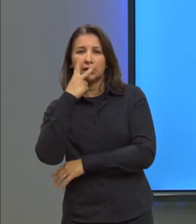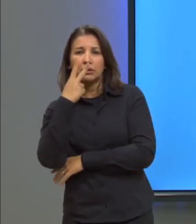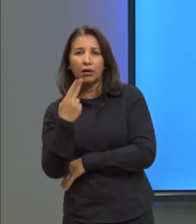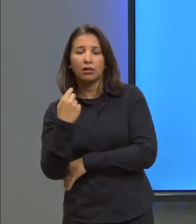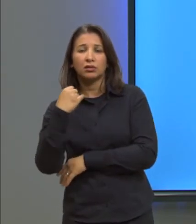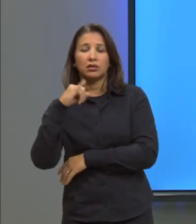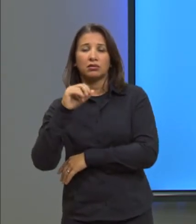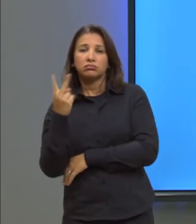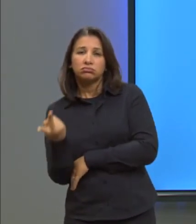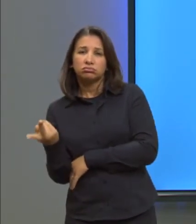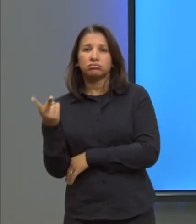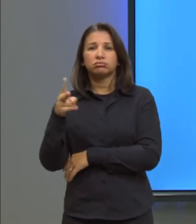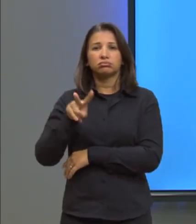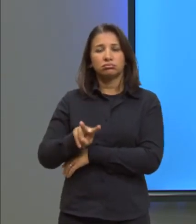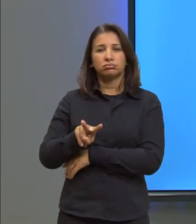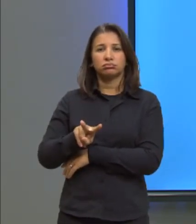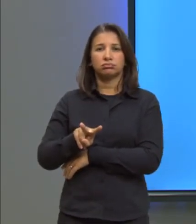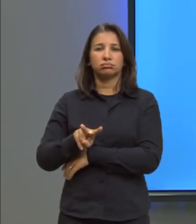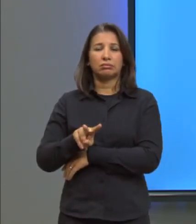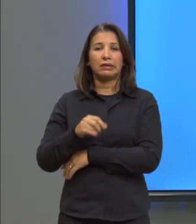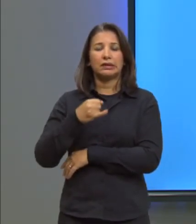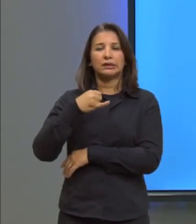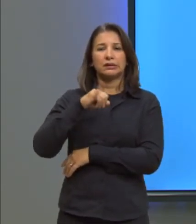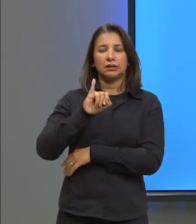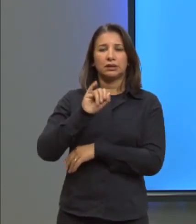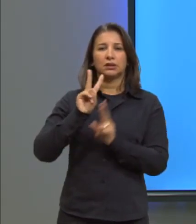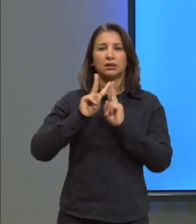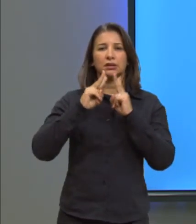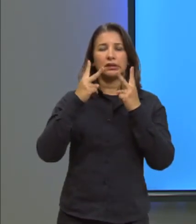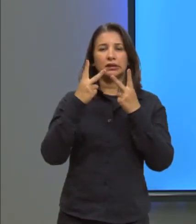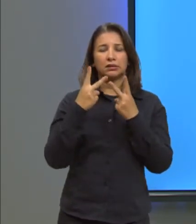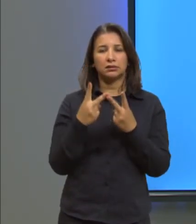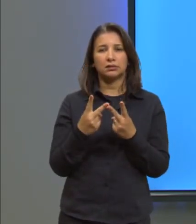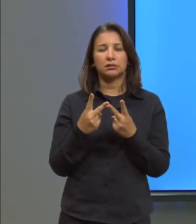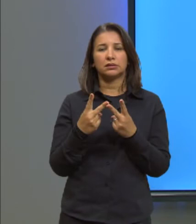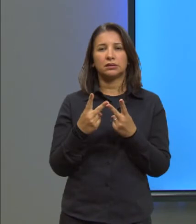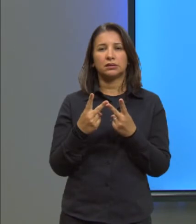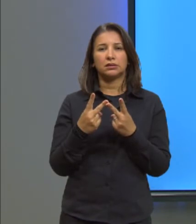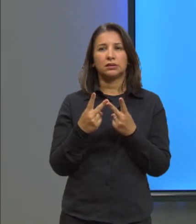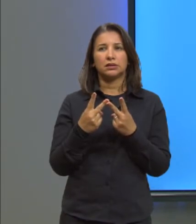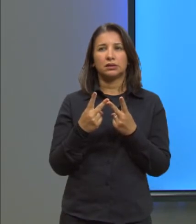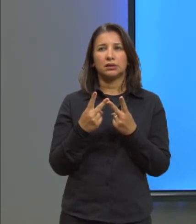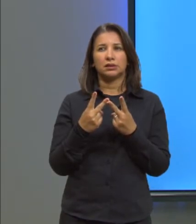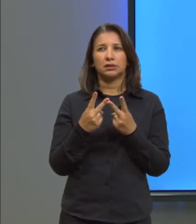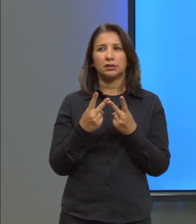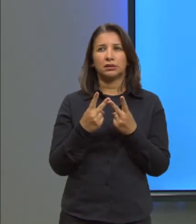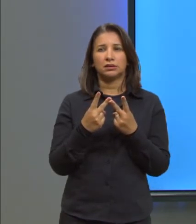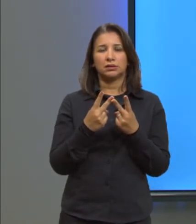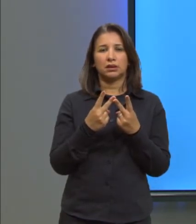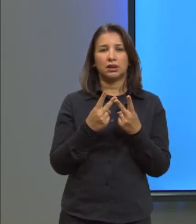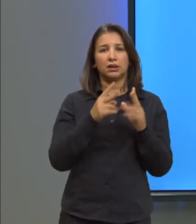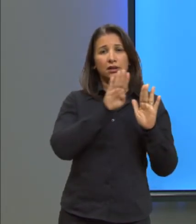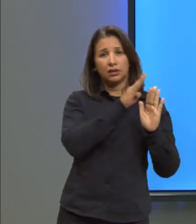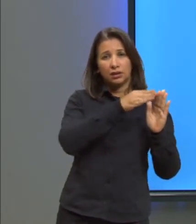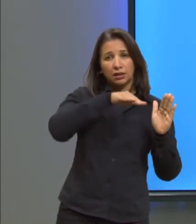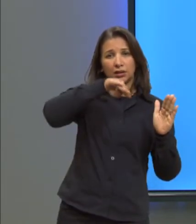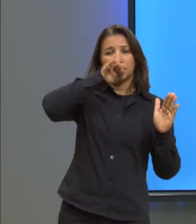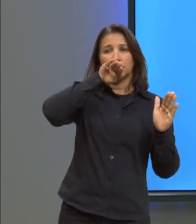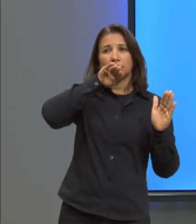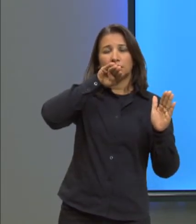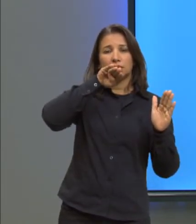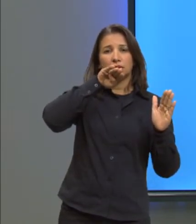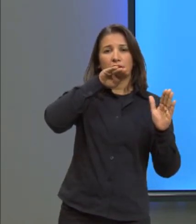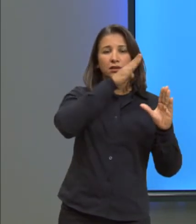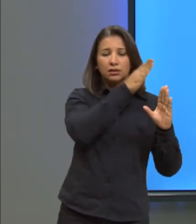que inverso, né? Então, se o volume tem uma curvatura assim, uma curva característica assim, uma boquinha